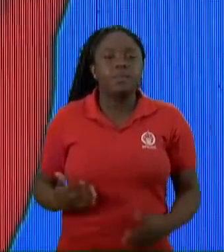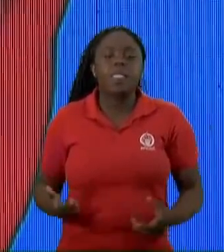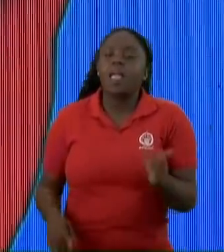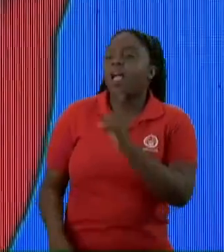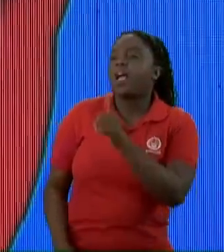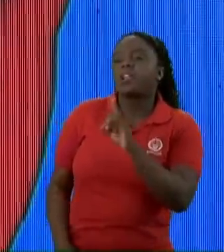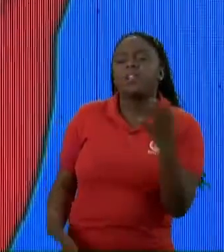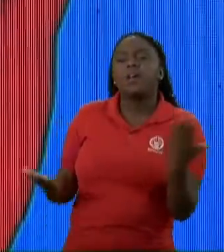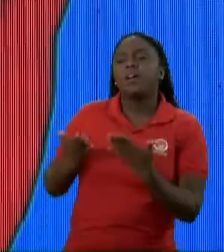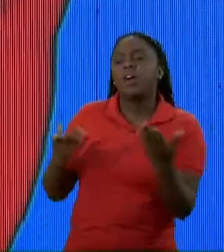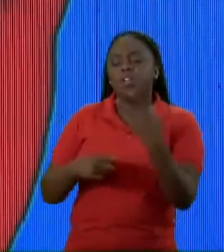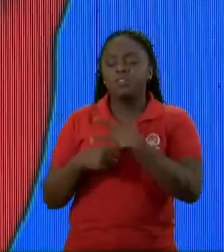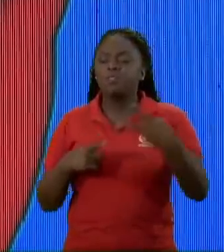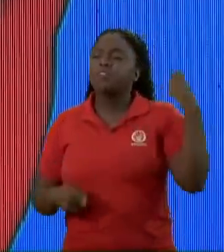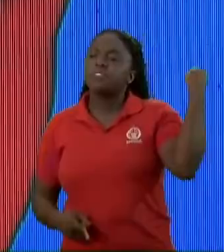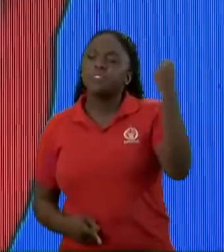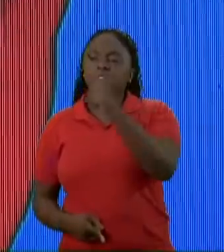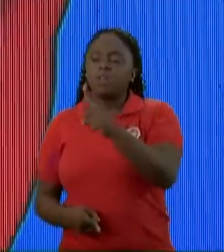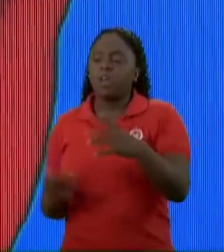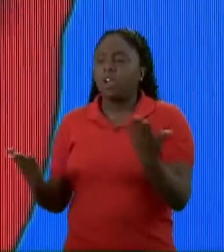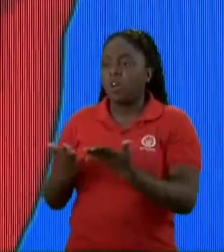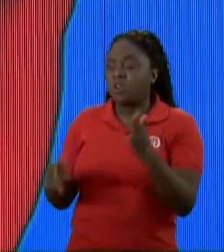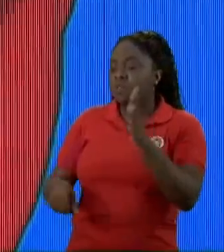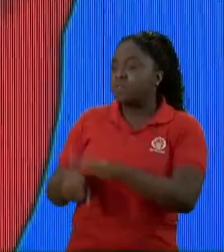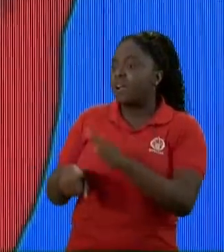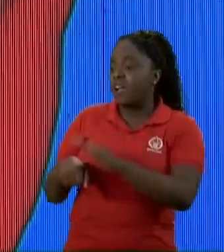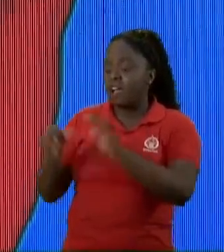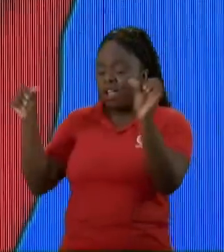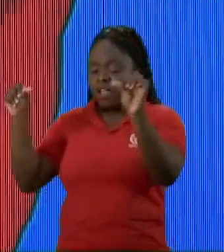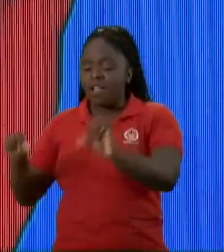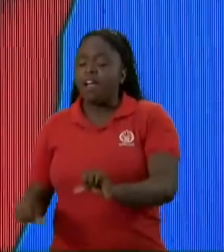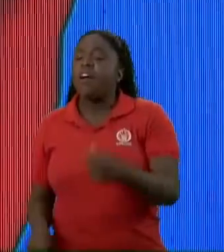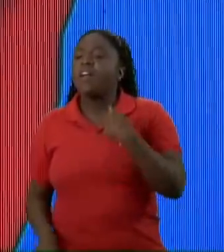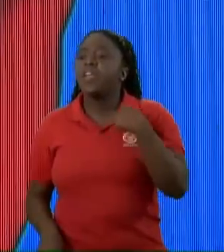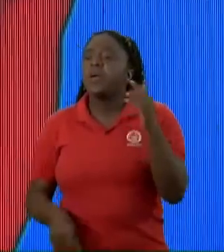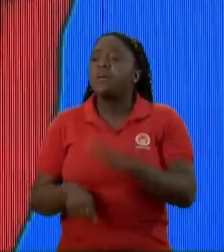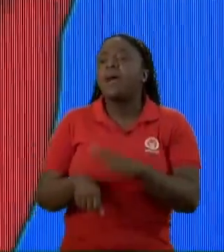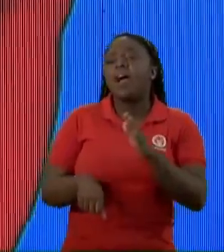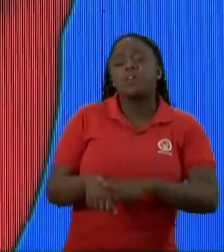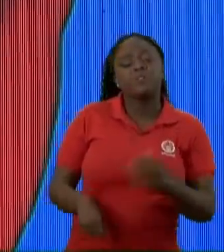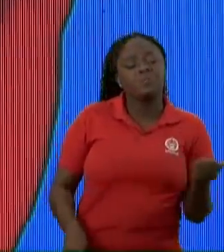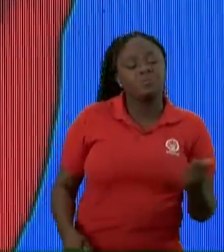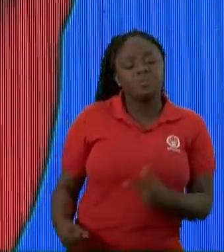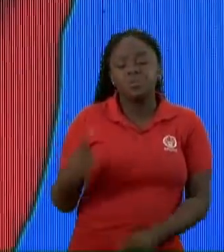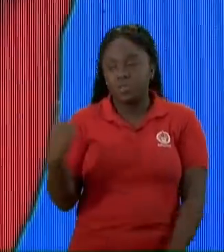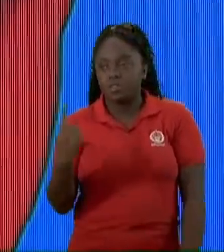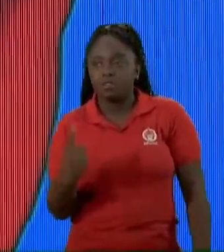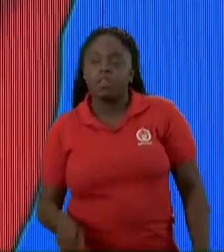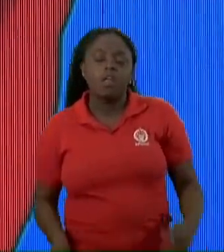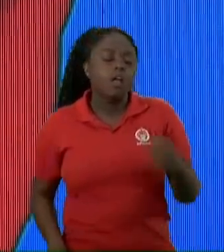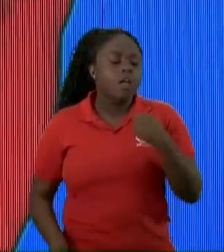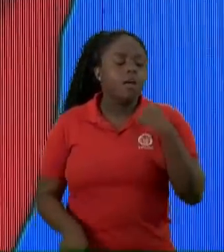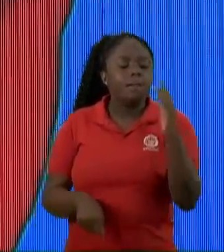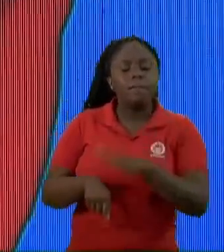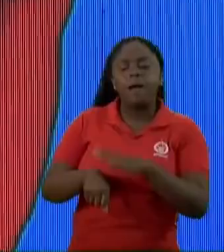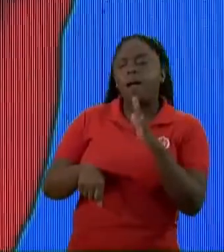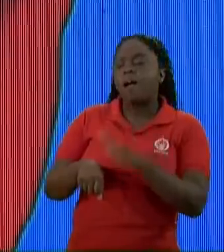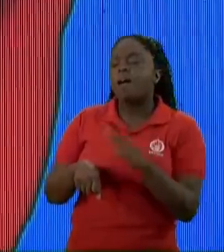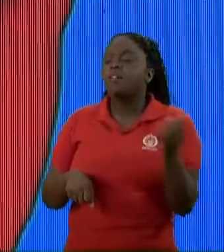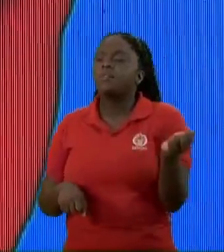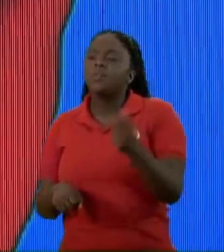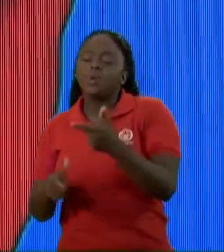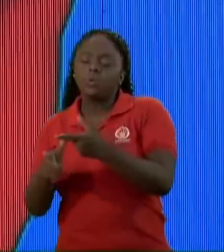Agora eu não sou mais que vencedor não Agora eu sou mais do que ferrado Agora eu sou mais do que sozinho Agora eu sou mais do que endividado